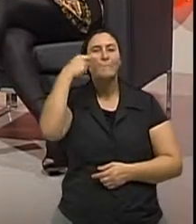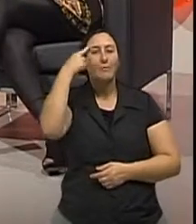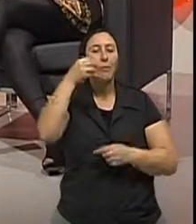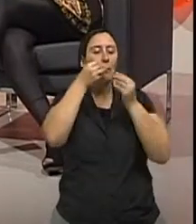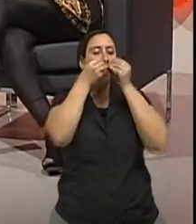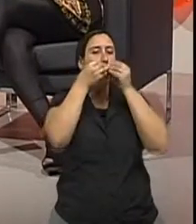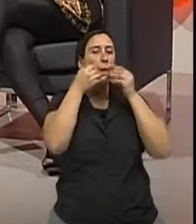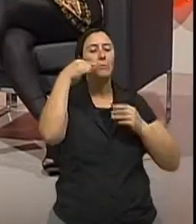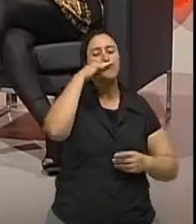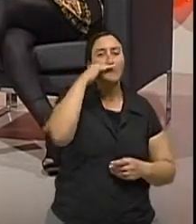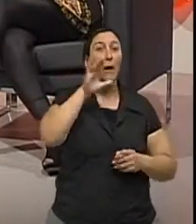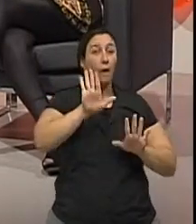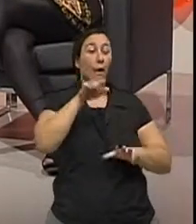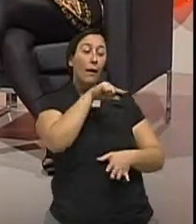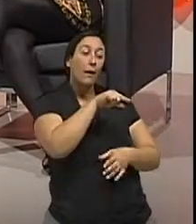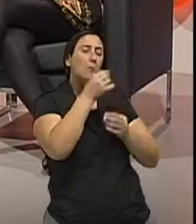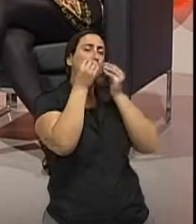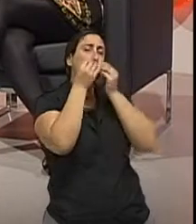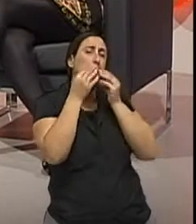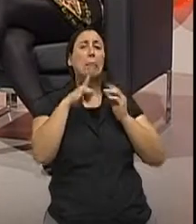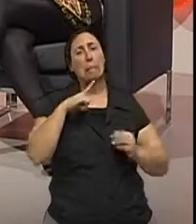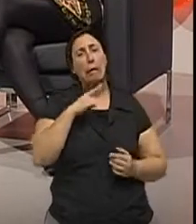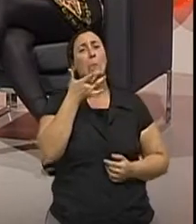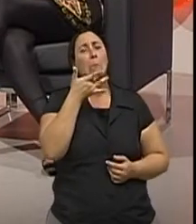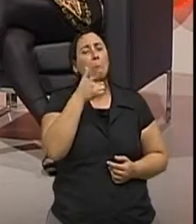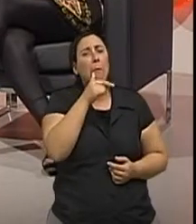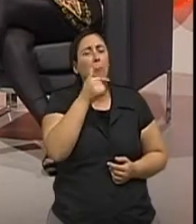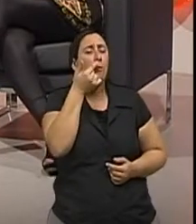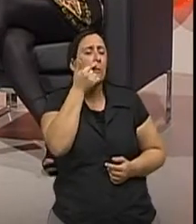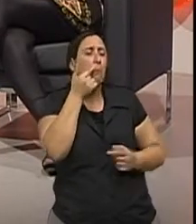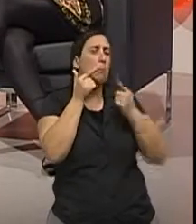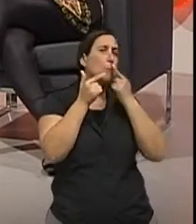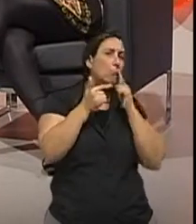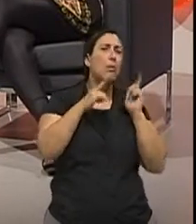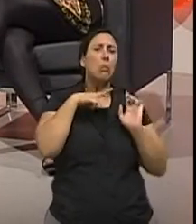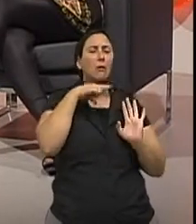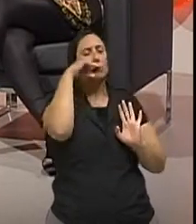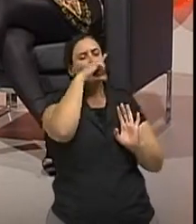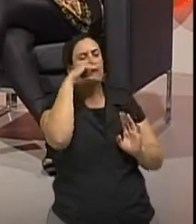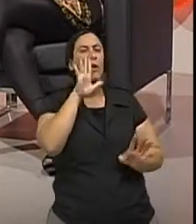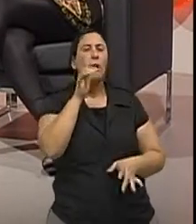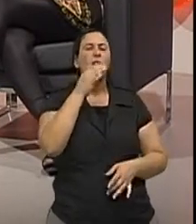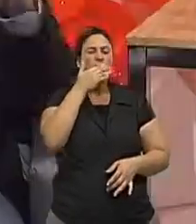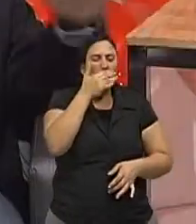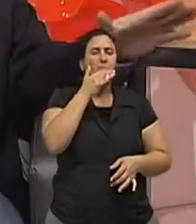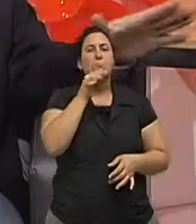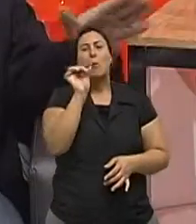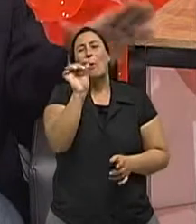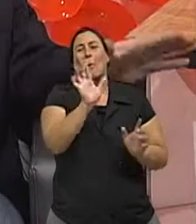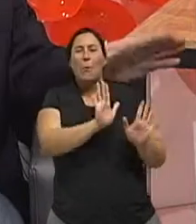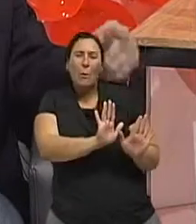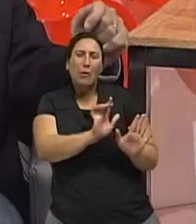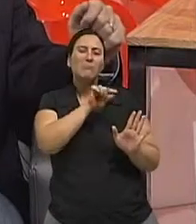doença autolimitada. A pessoa tem coriza, tem um mal-estar. Espirros. Espirros. E vai